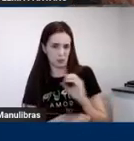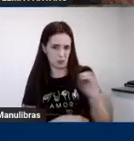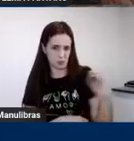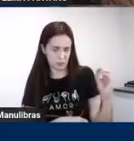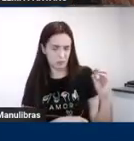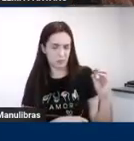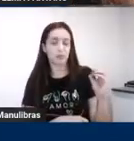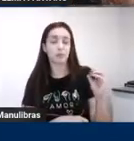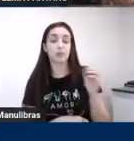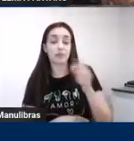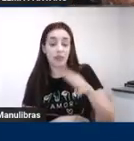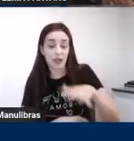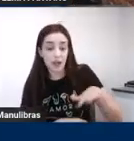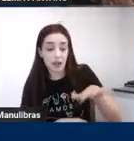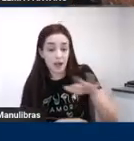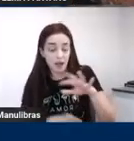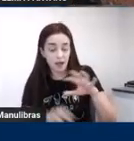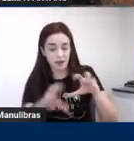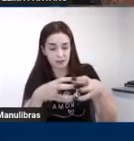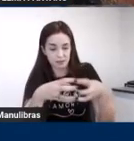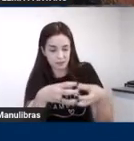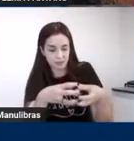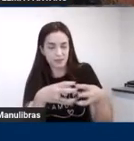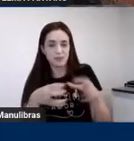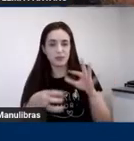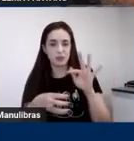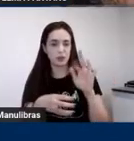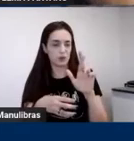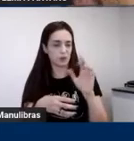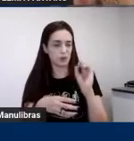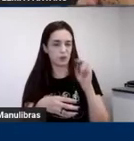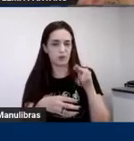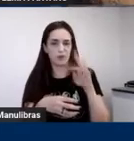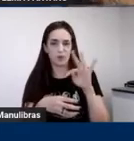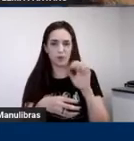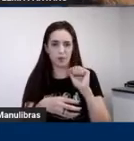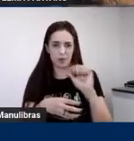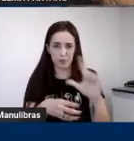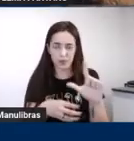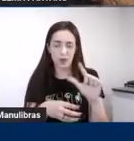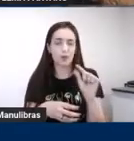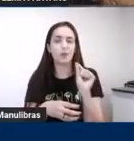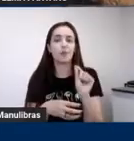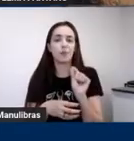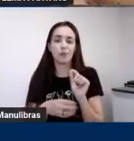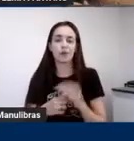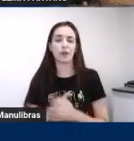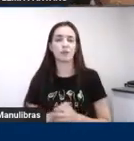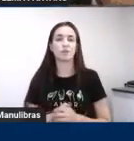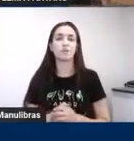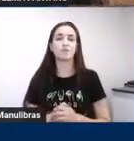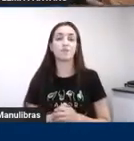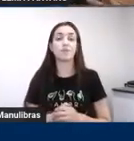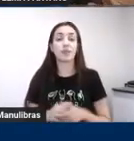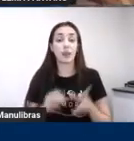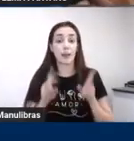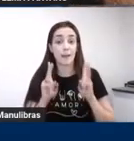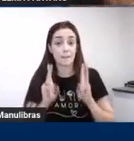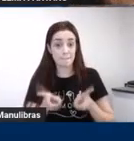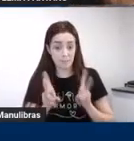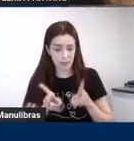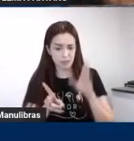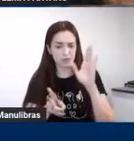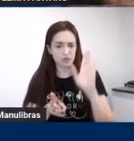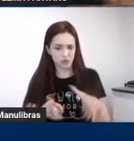que é essa área mais órbito frontal, dorso lateral frontal aqui, que mesmo com a maturação